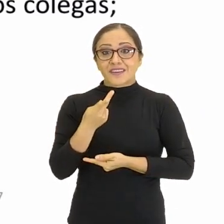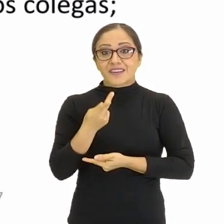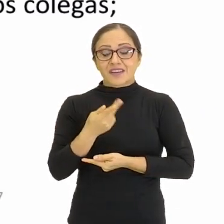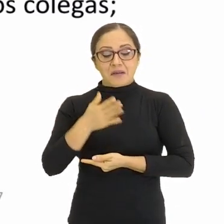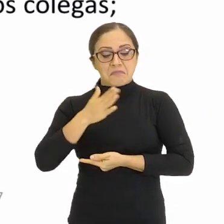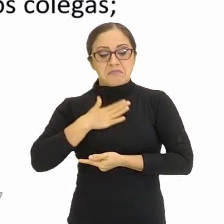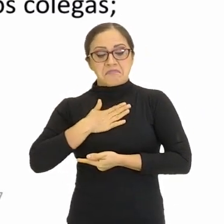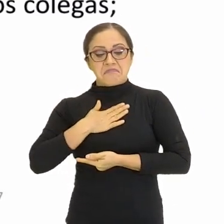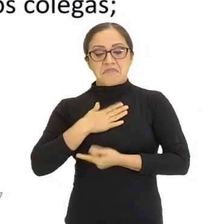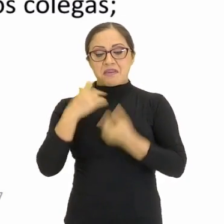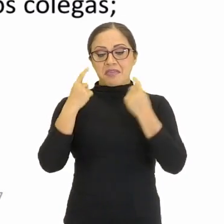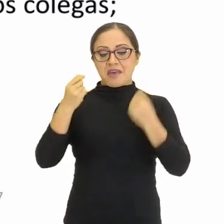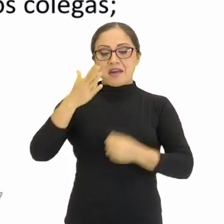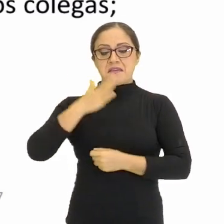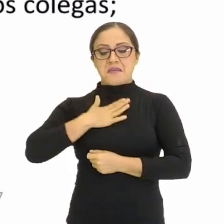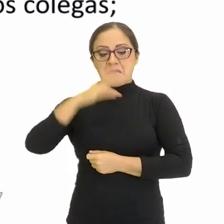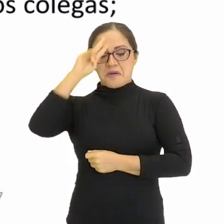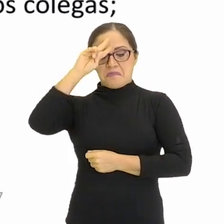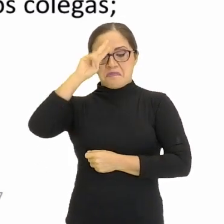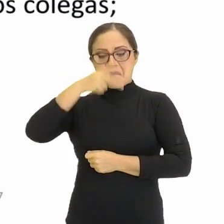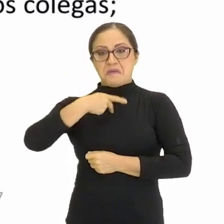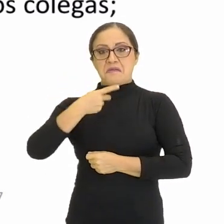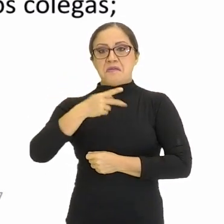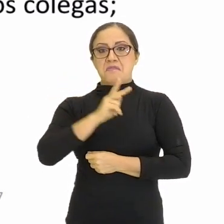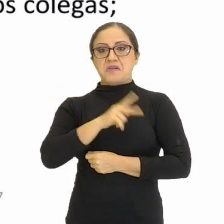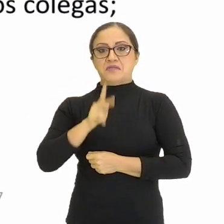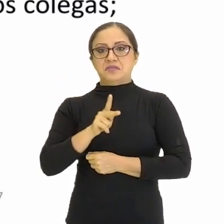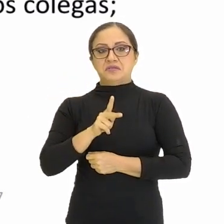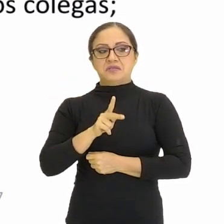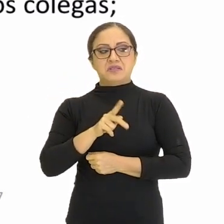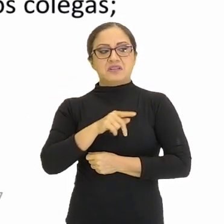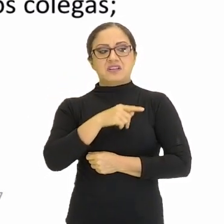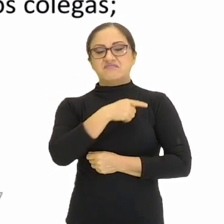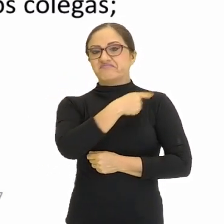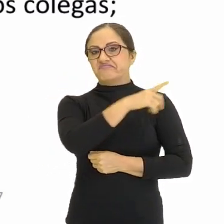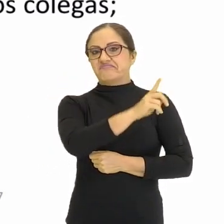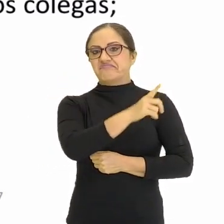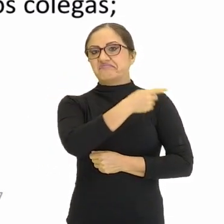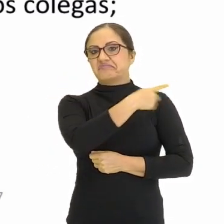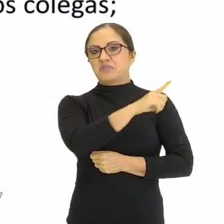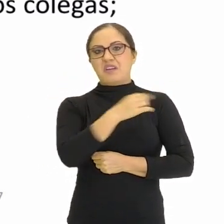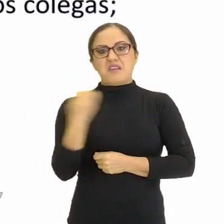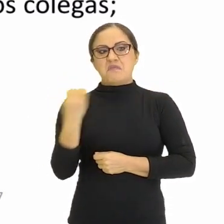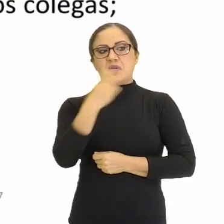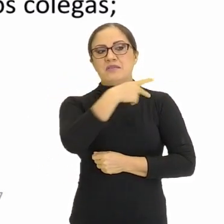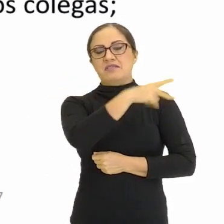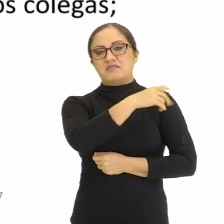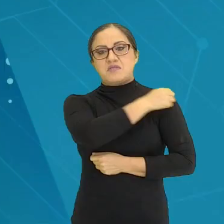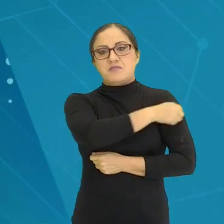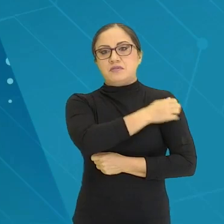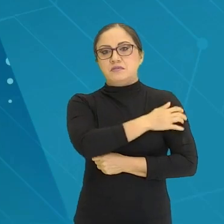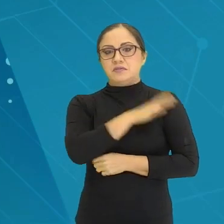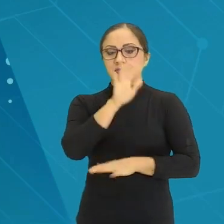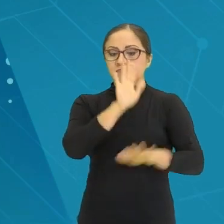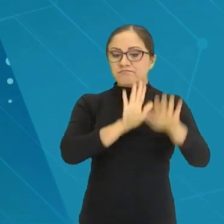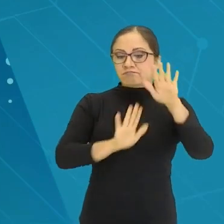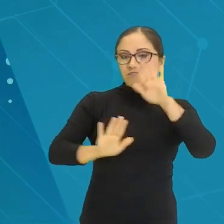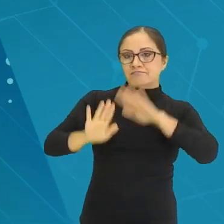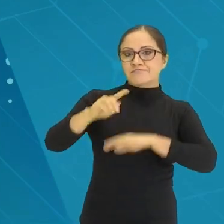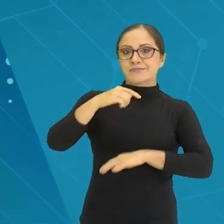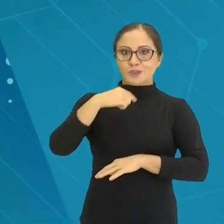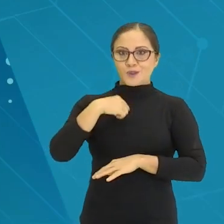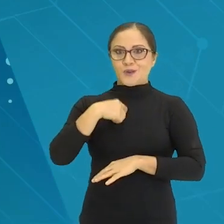pra gente. Se interessa pra mim, pode não ser importante pra ele. Então, eu tenho que ter cuidado, tá? Pra gente não ser pego no